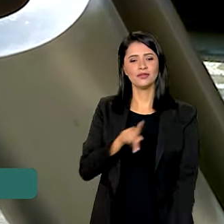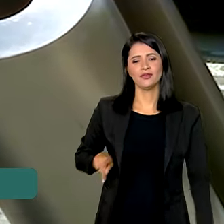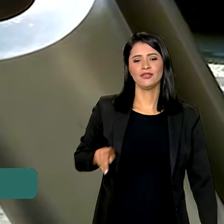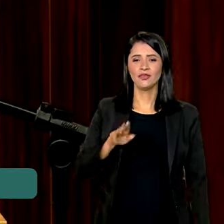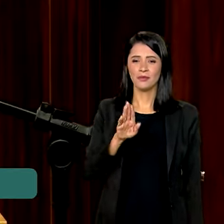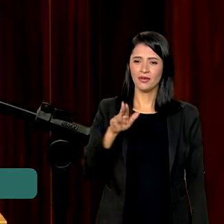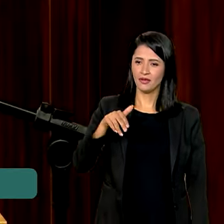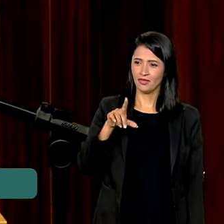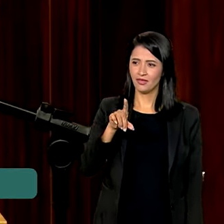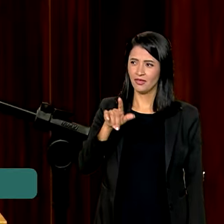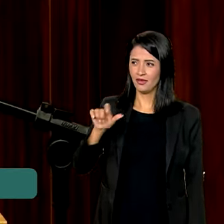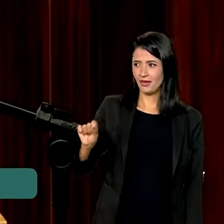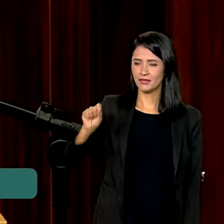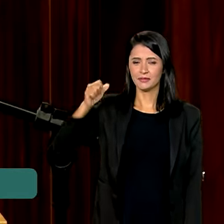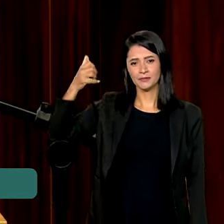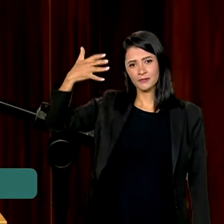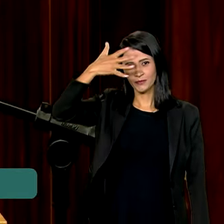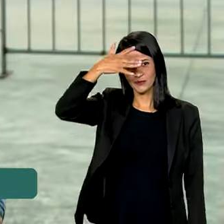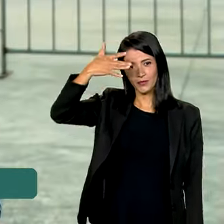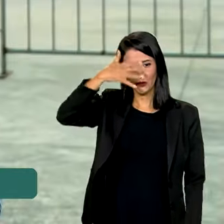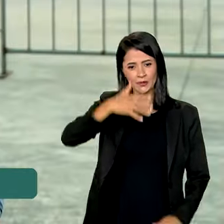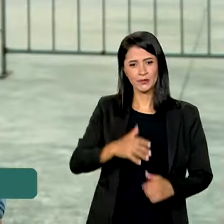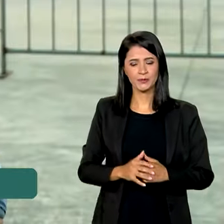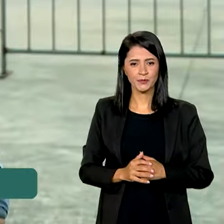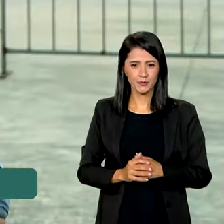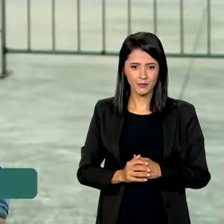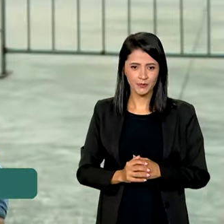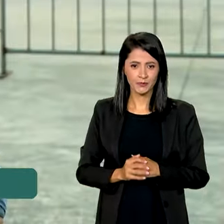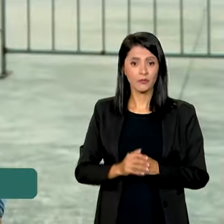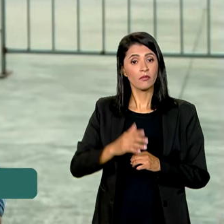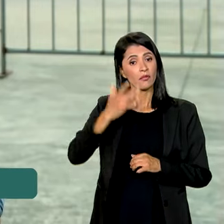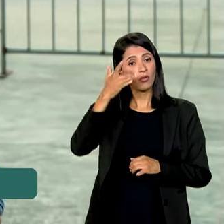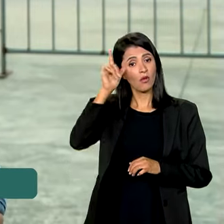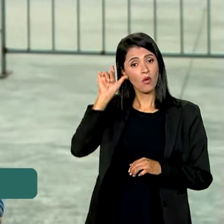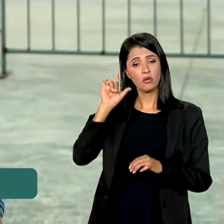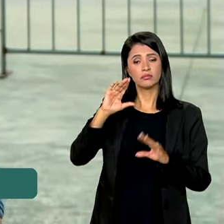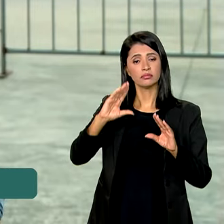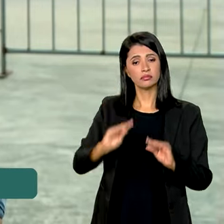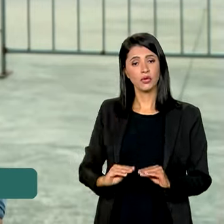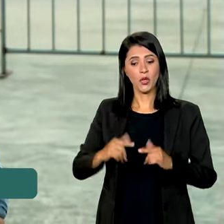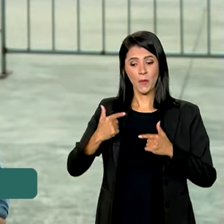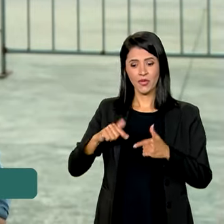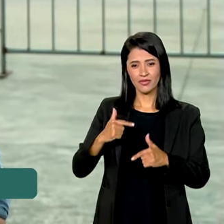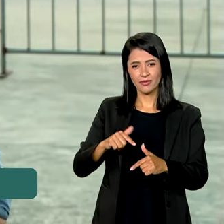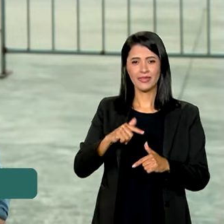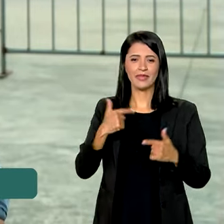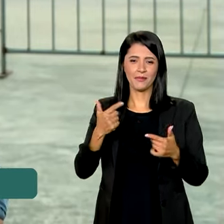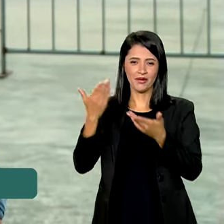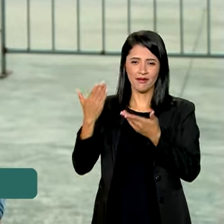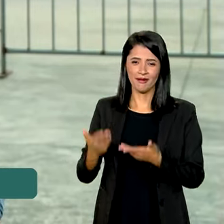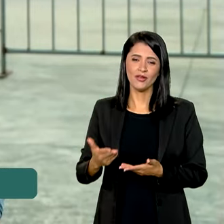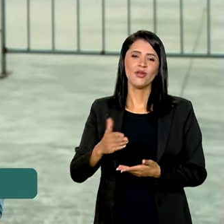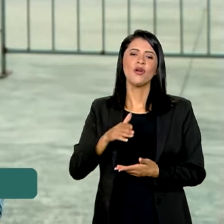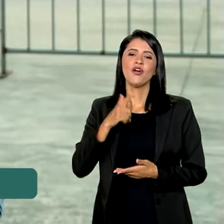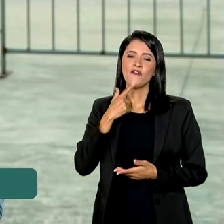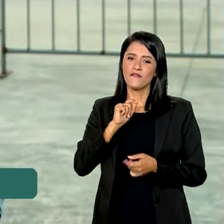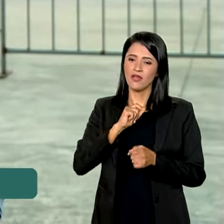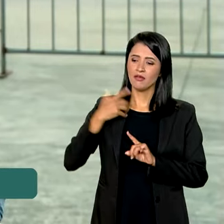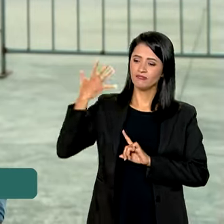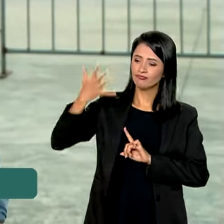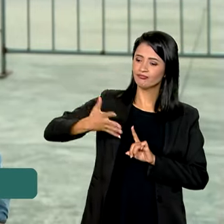BNDES. A Luísio Mercadante. E ontem à noite, o ministro do Trabalho e Emprego, Luiz Marinho, fez